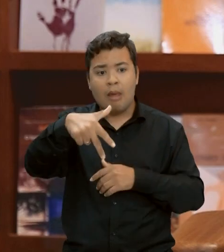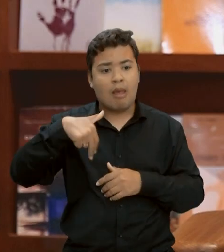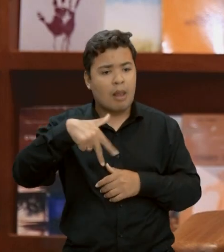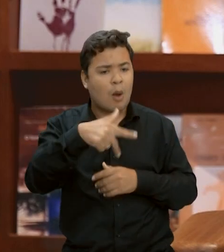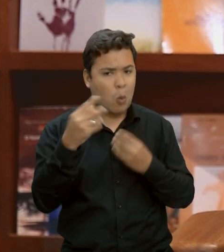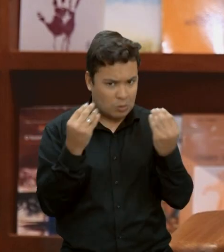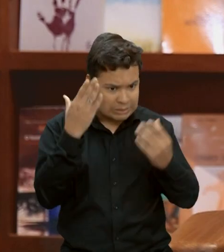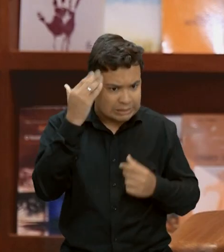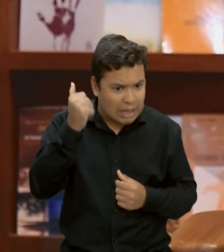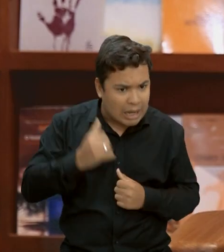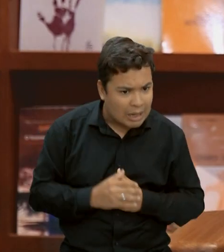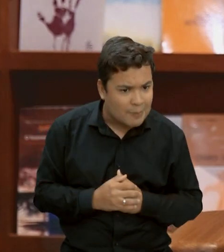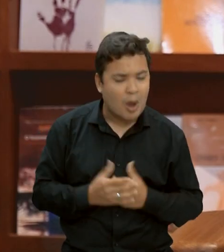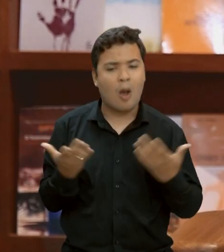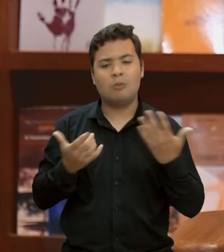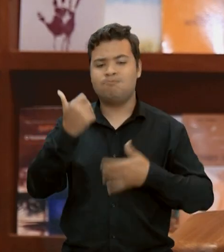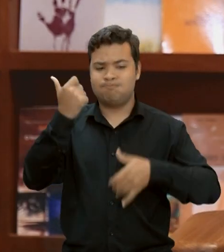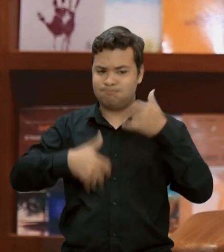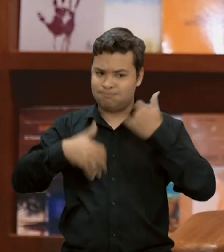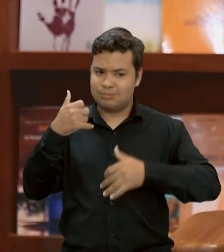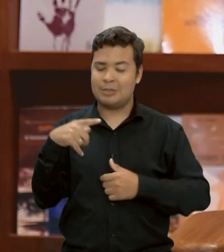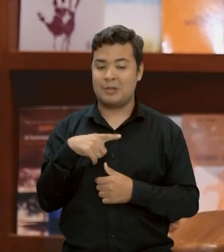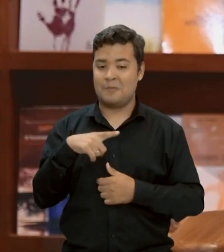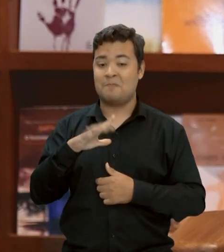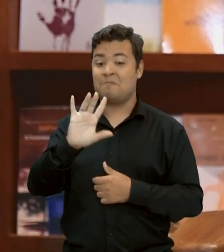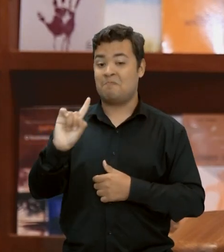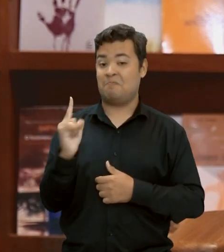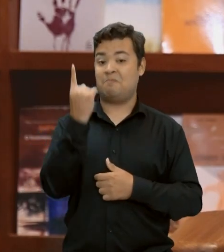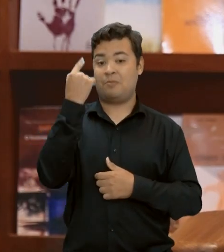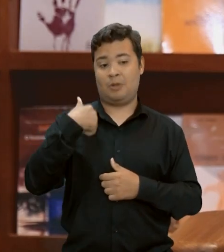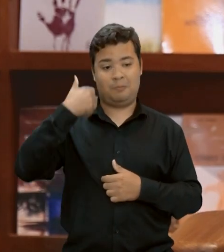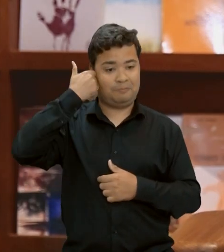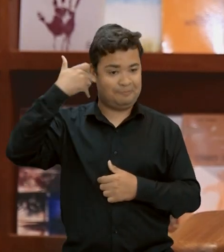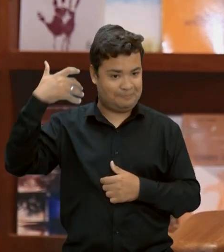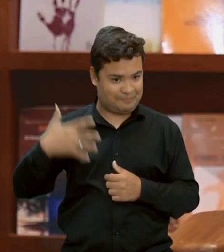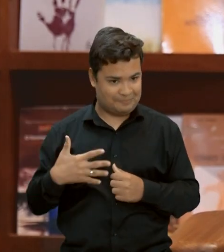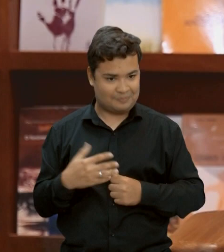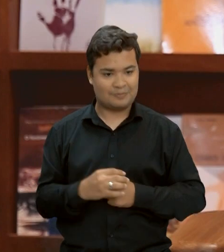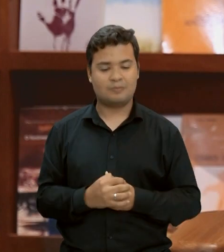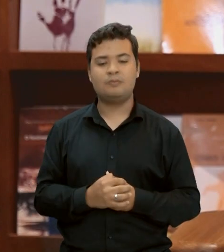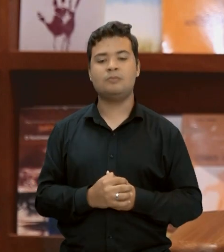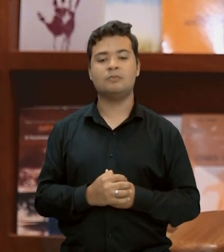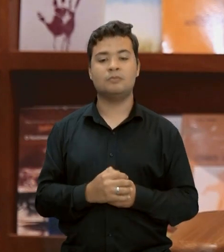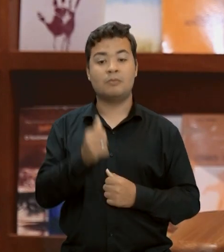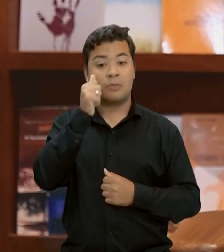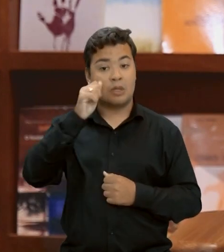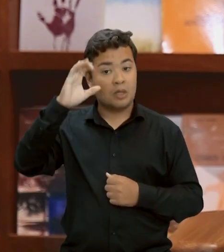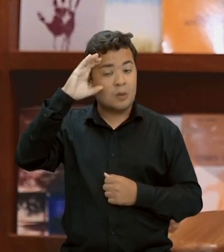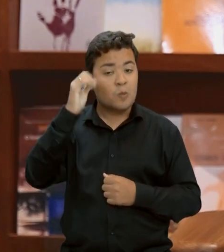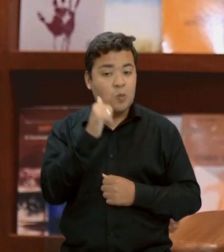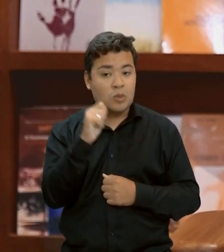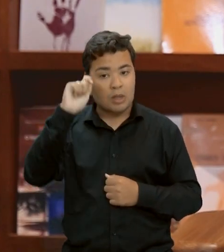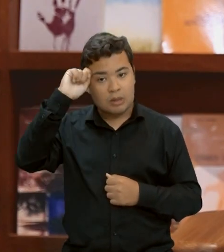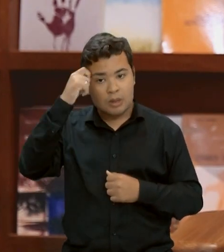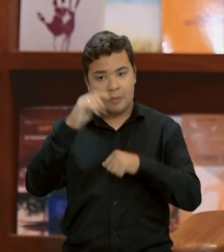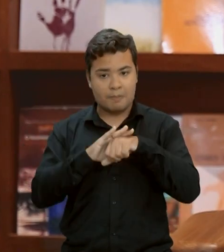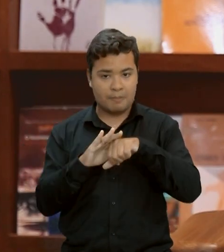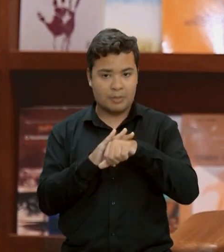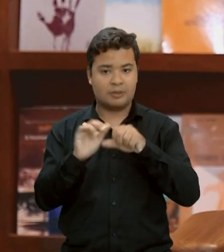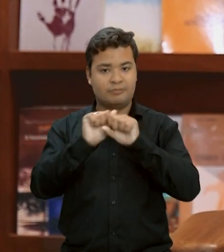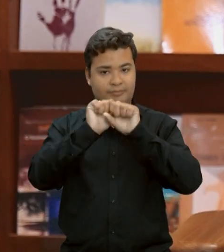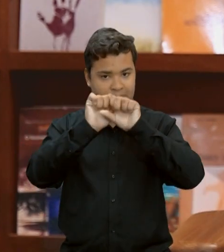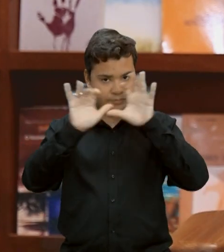Nós vamos falar sobre isso hoje, mas antes eu quero fazer a minha autodescrição. Sou a Ana Clé, uma mulher negra de pele